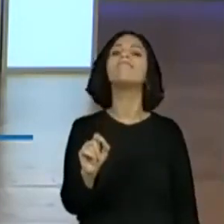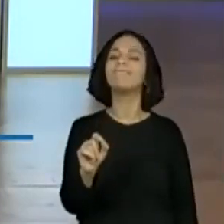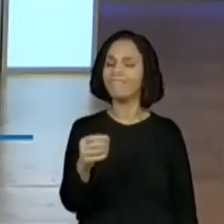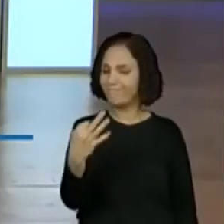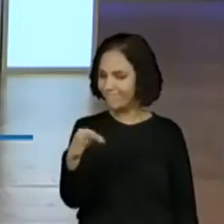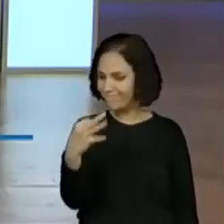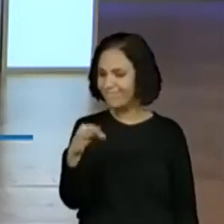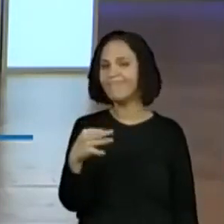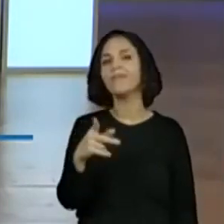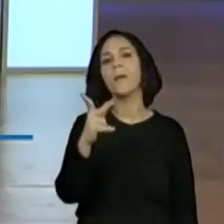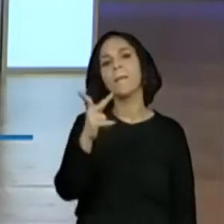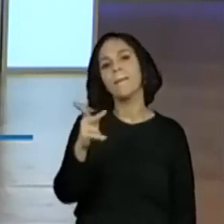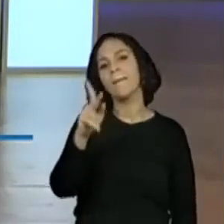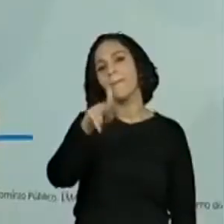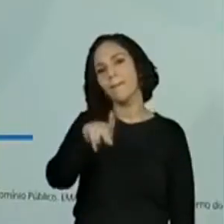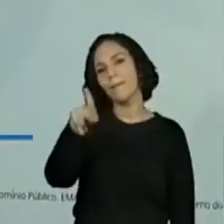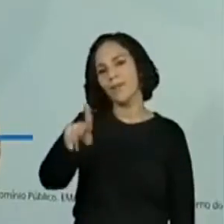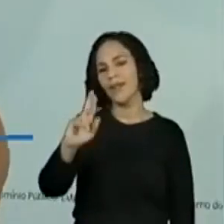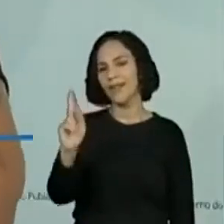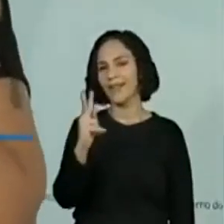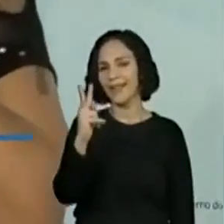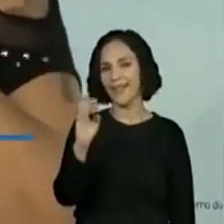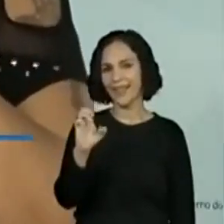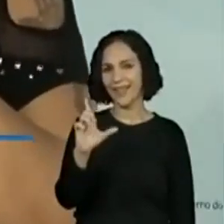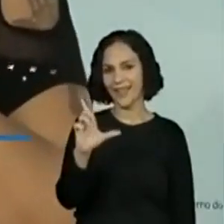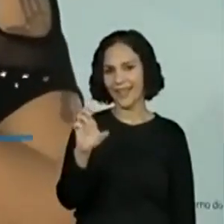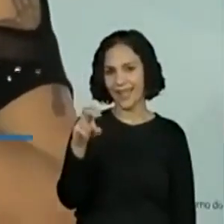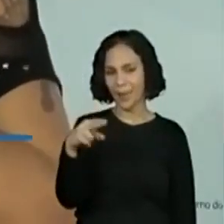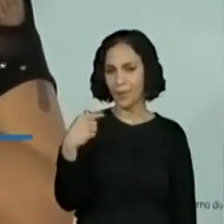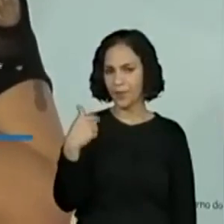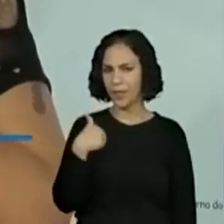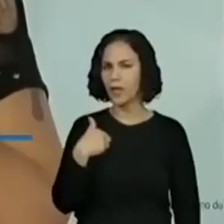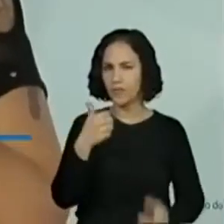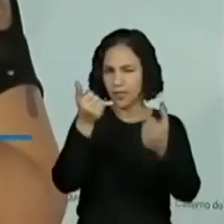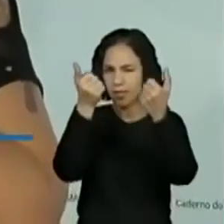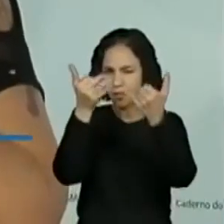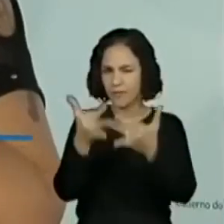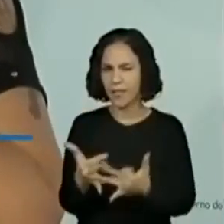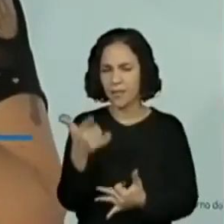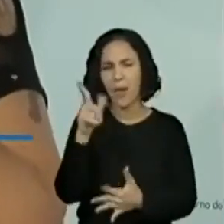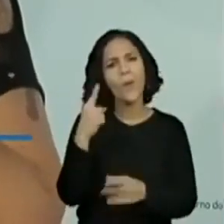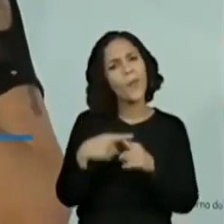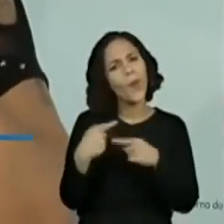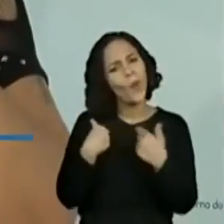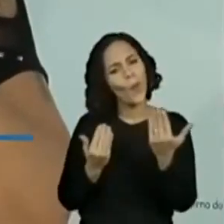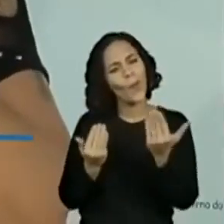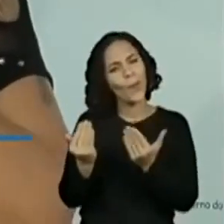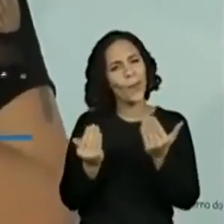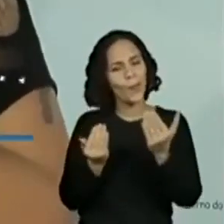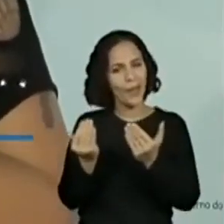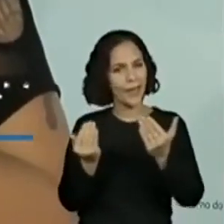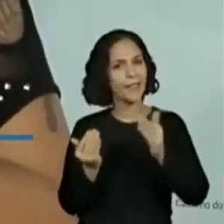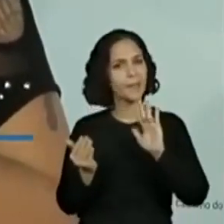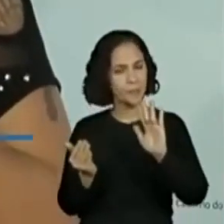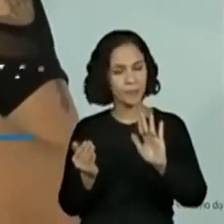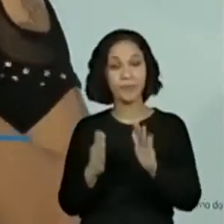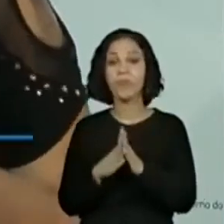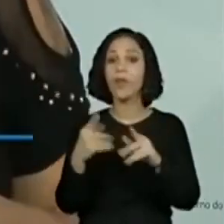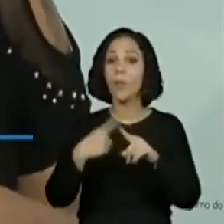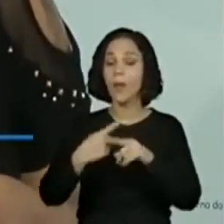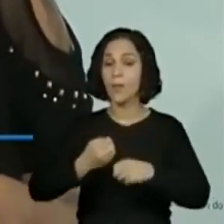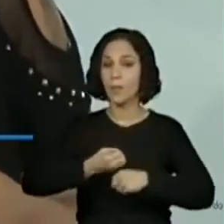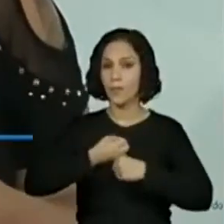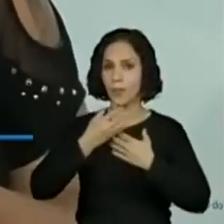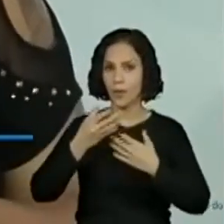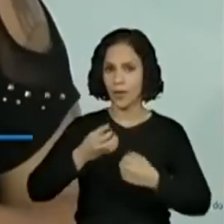mesmo. Eu quero explicar um pouquinho mais. Por que eu fiz essa comparação? Geralmente, poema